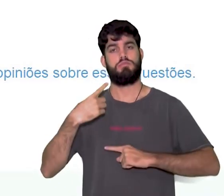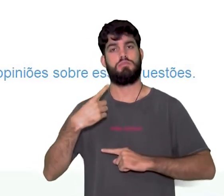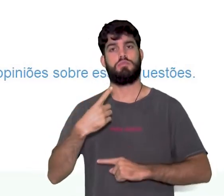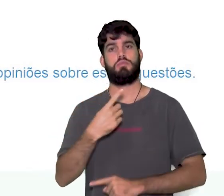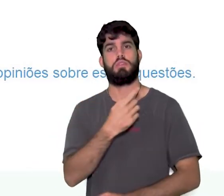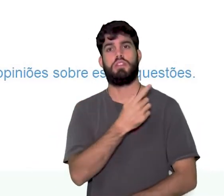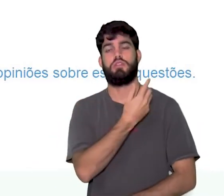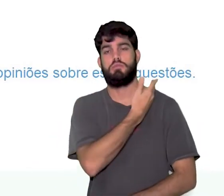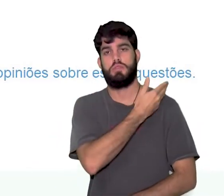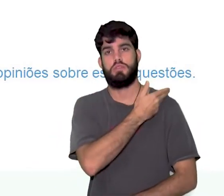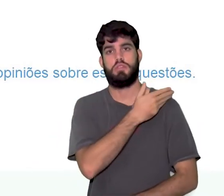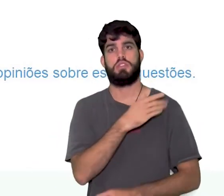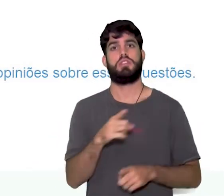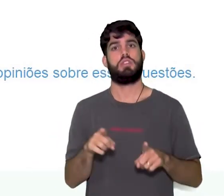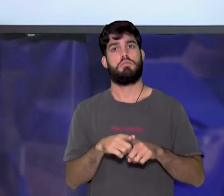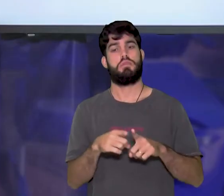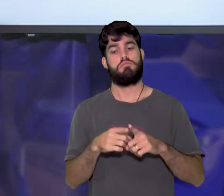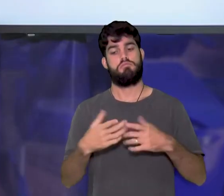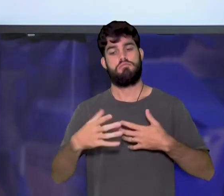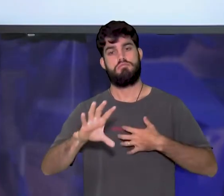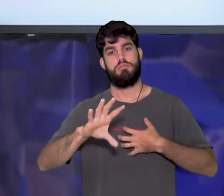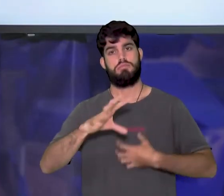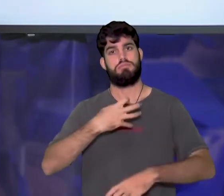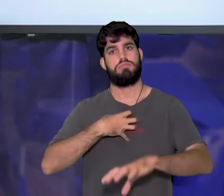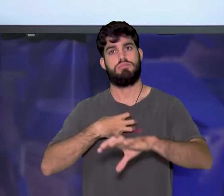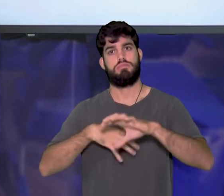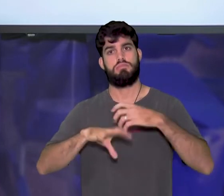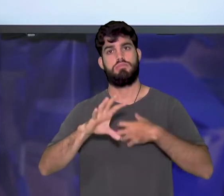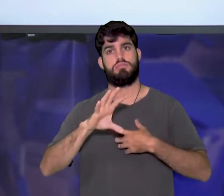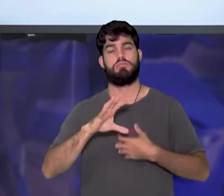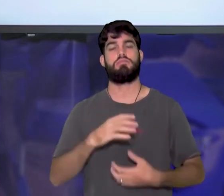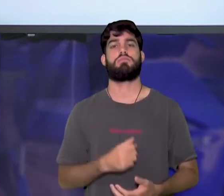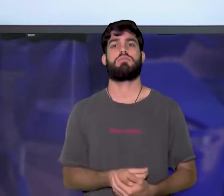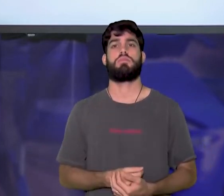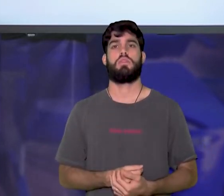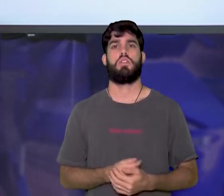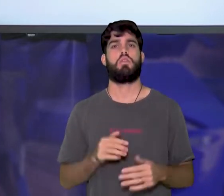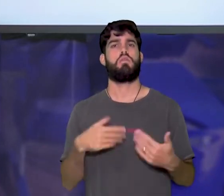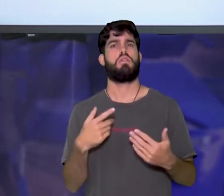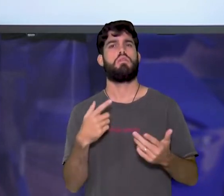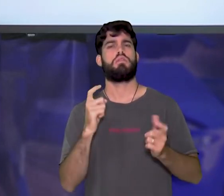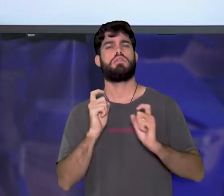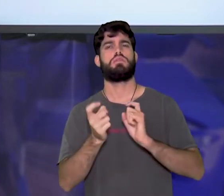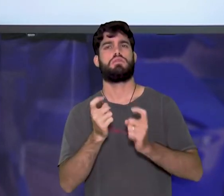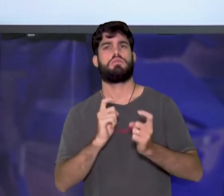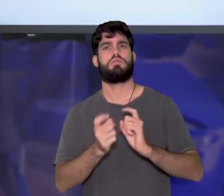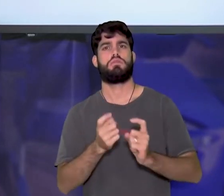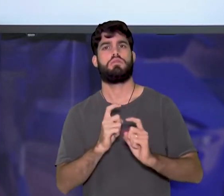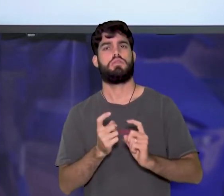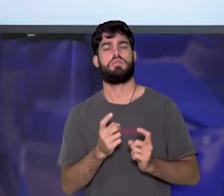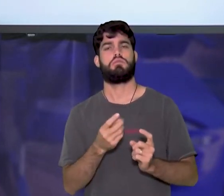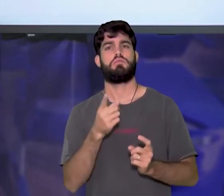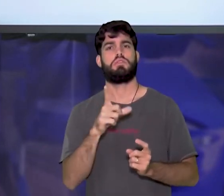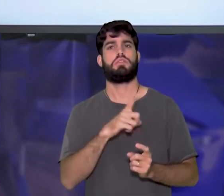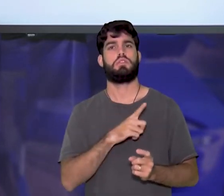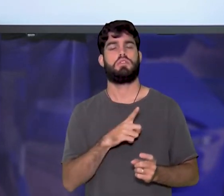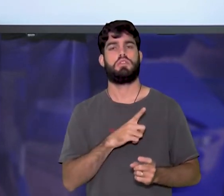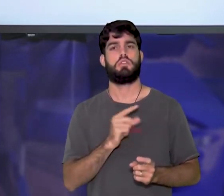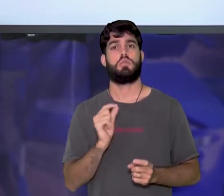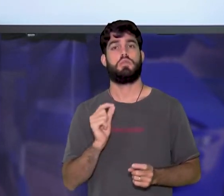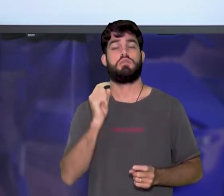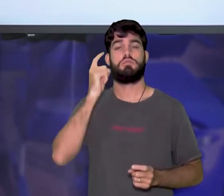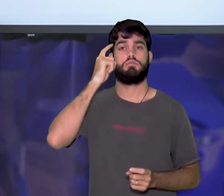e a ser empáticos? Qual é a discussão que vocês tiveram no debate? Como isso foi realizado? O que vocês